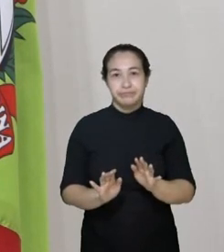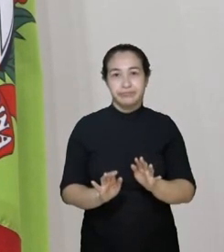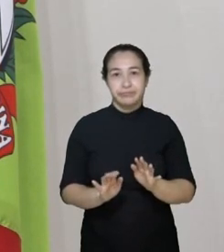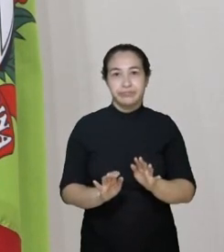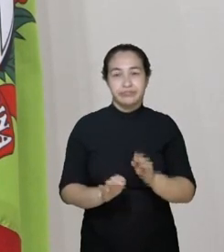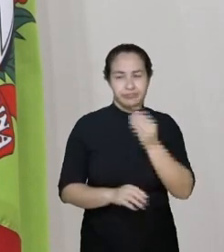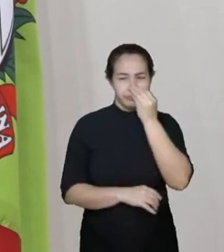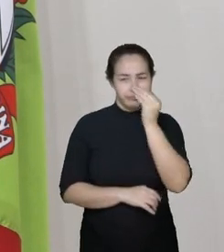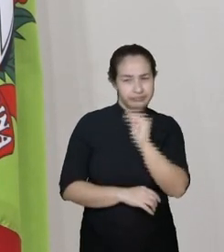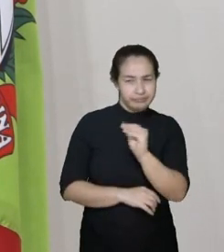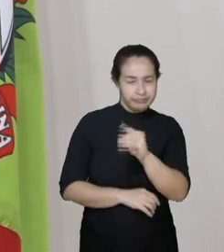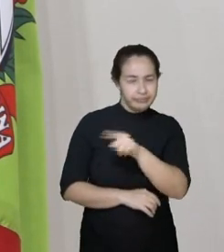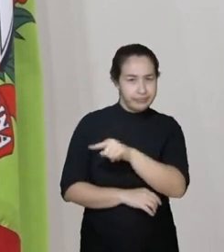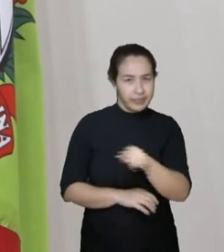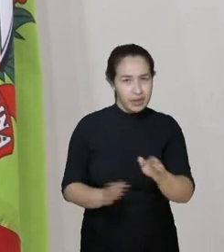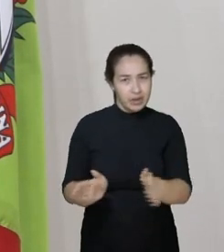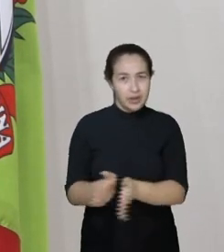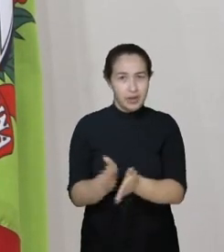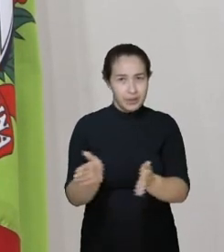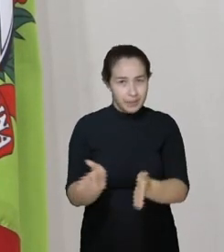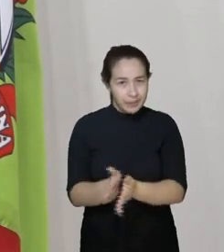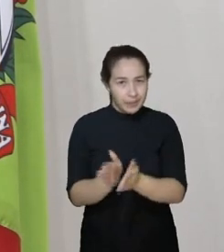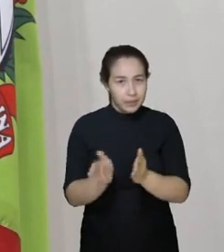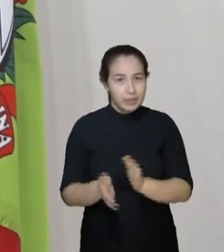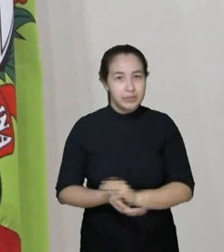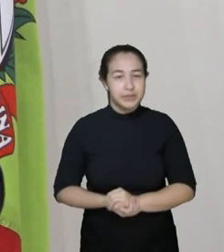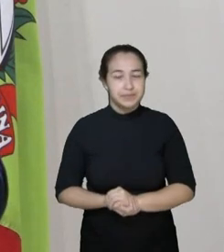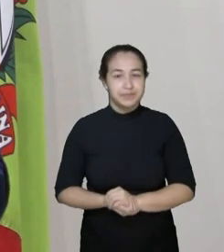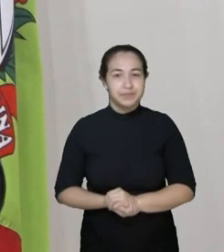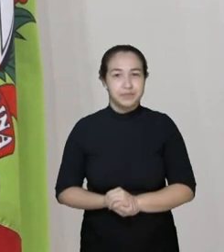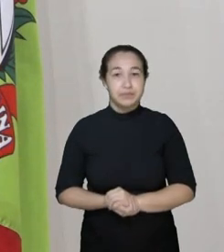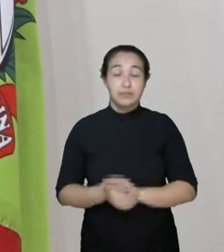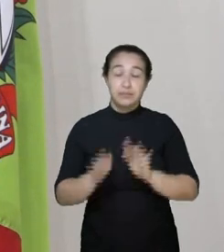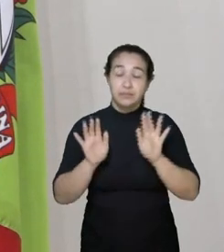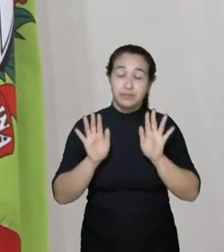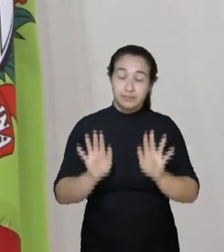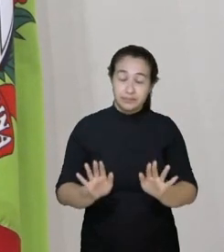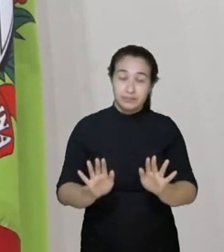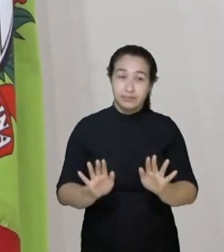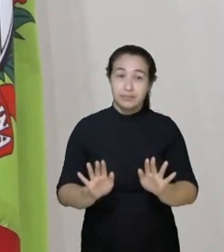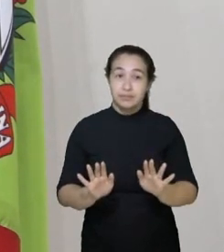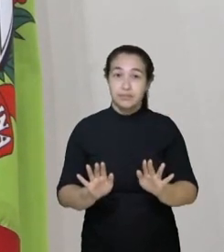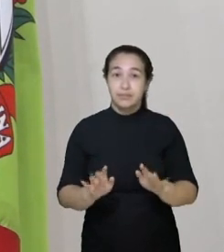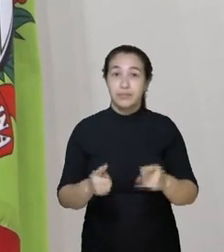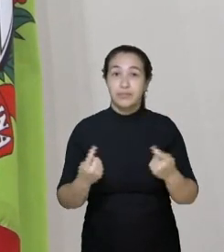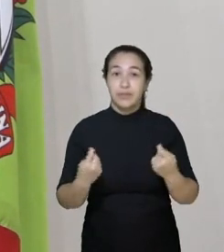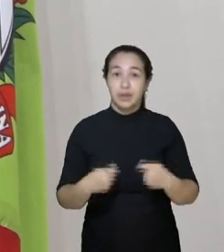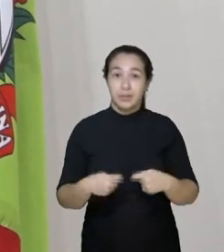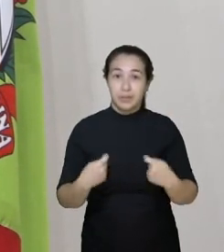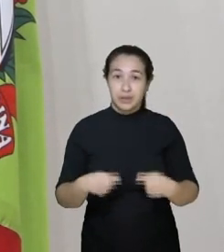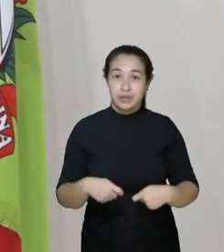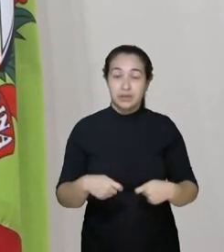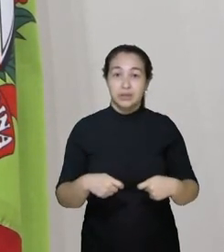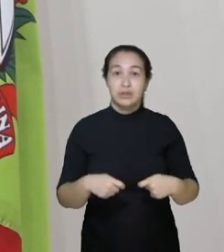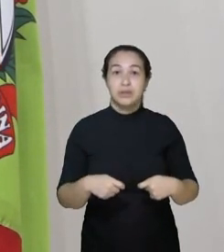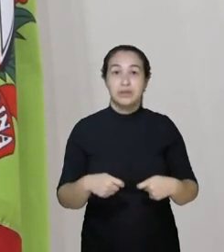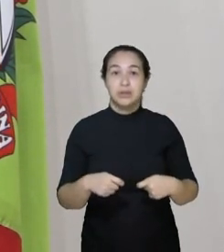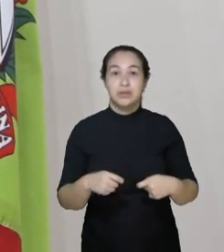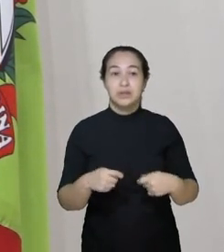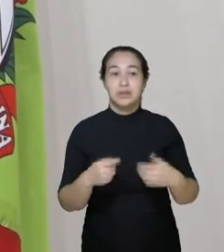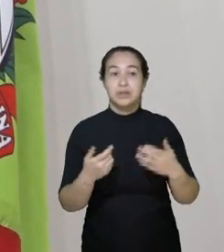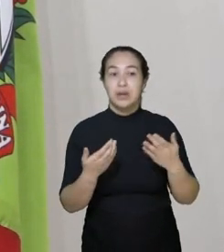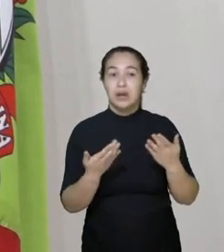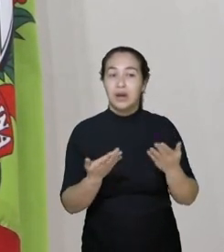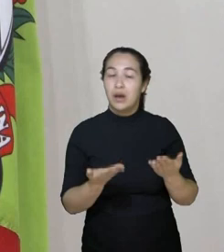miséria dos povos do terceiro mundo. Todavia, para acudir cristãmente a tal situação,